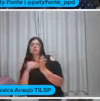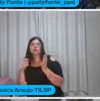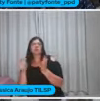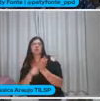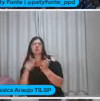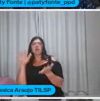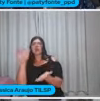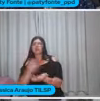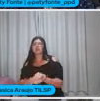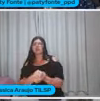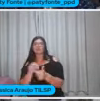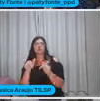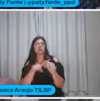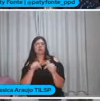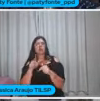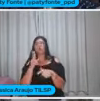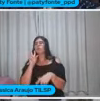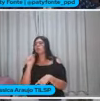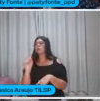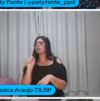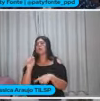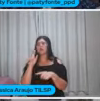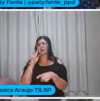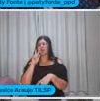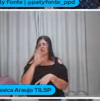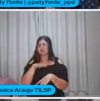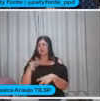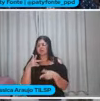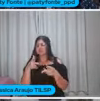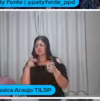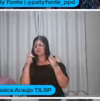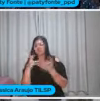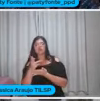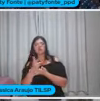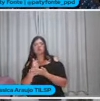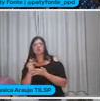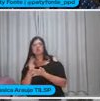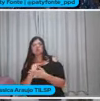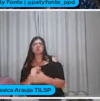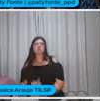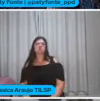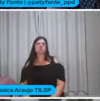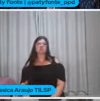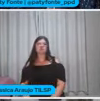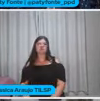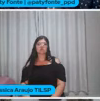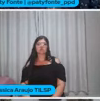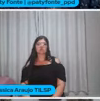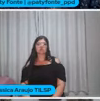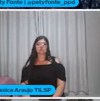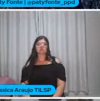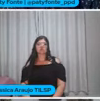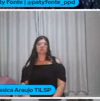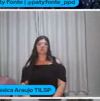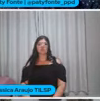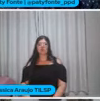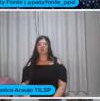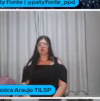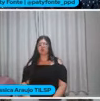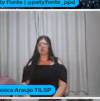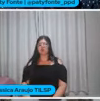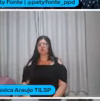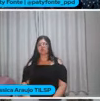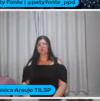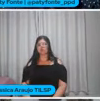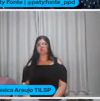trabalhos O a criança observou, né? O desenho A impressão de uma folhinha De uma